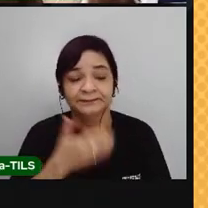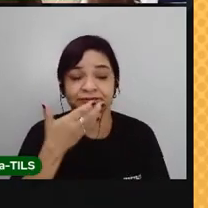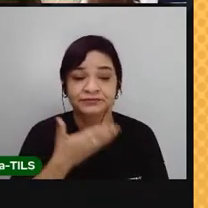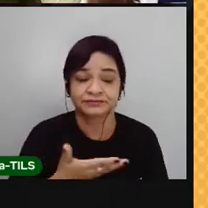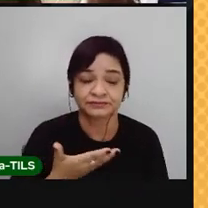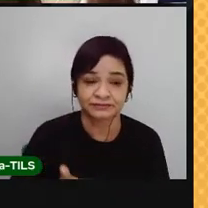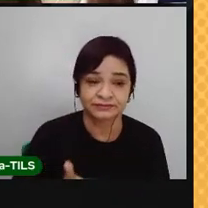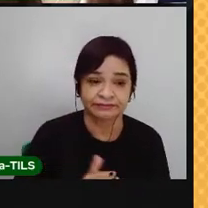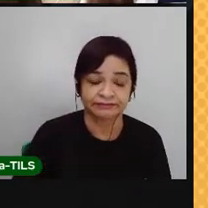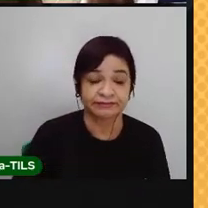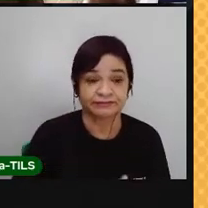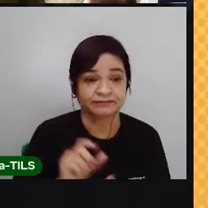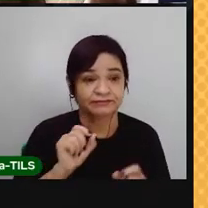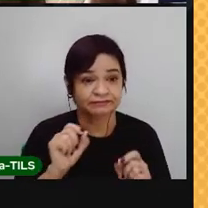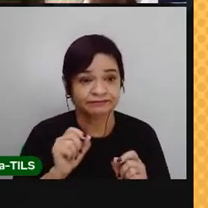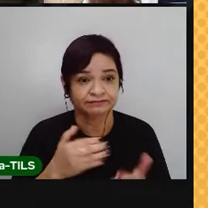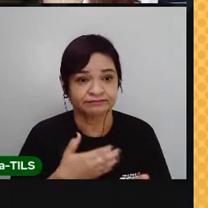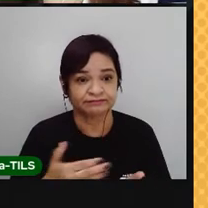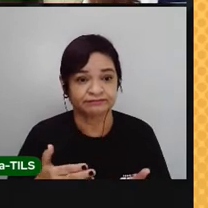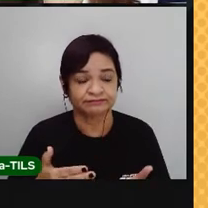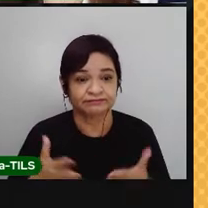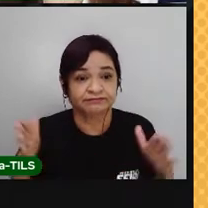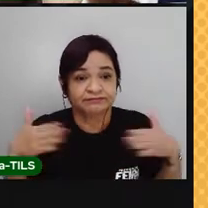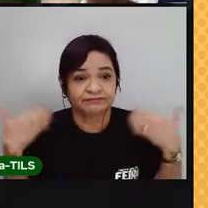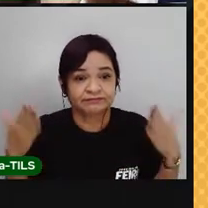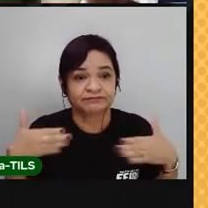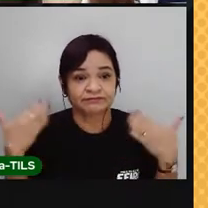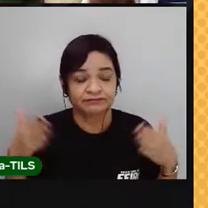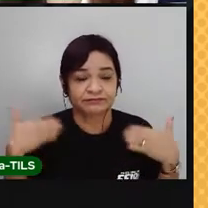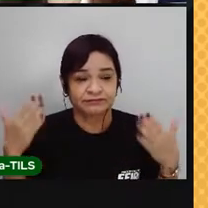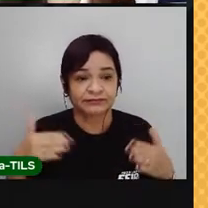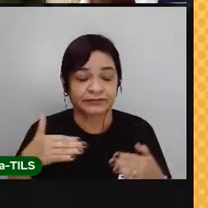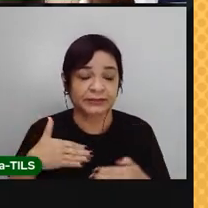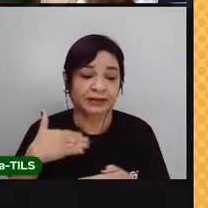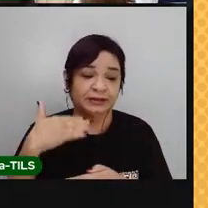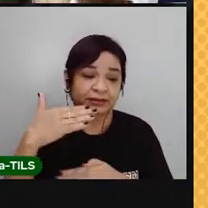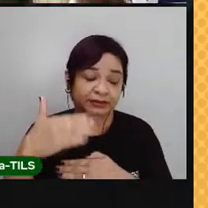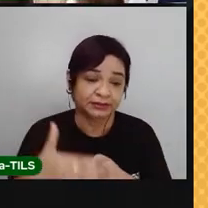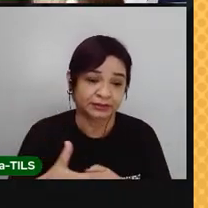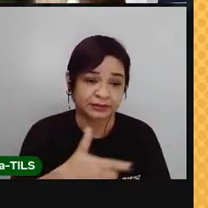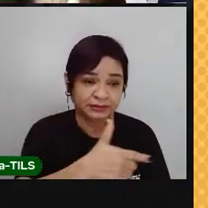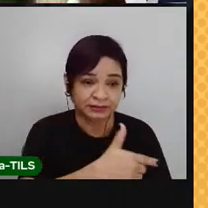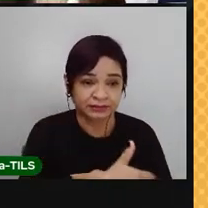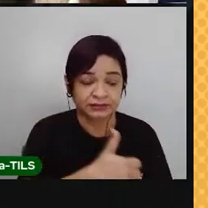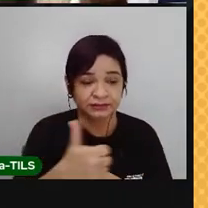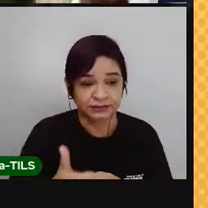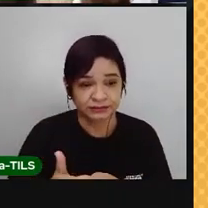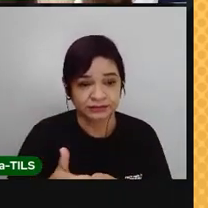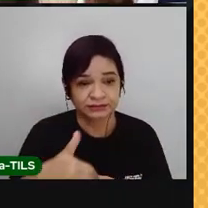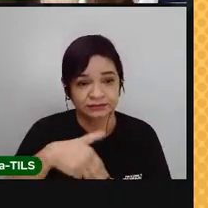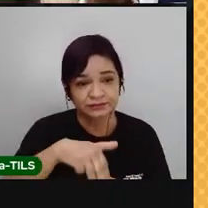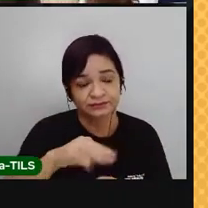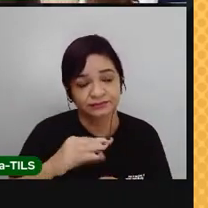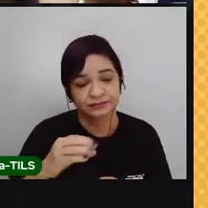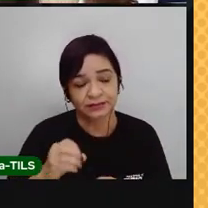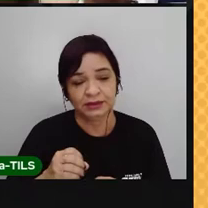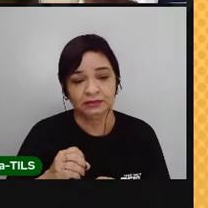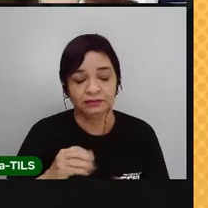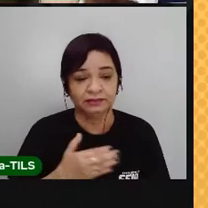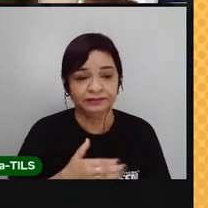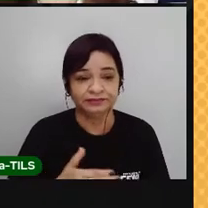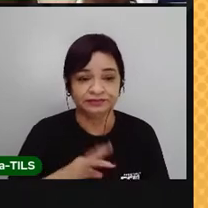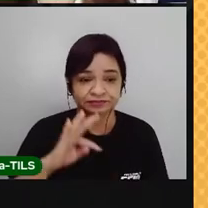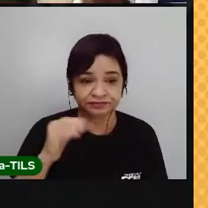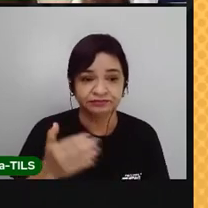gente tem o verão iniciando. E o verão vai se estender até o dia 21 de março e vai começar tudo de novo. Então, dia 21 de